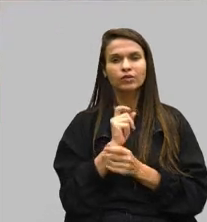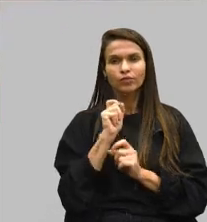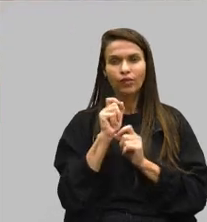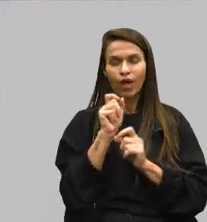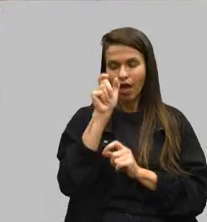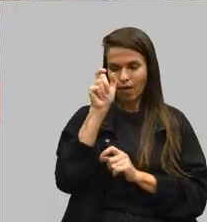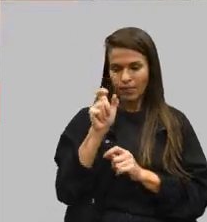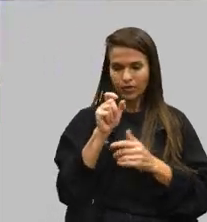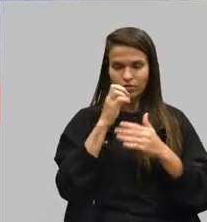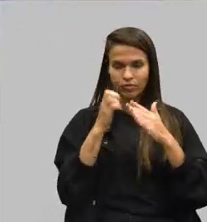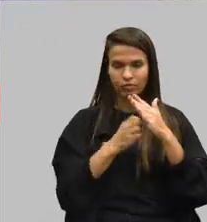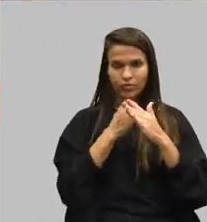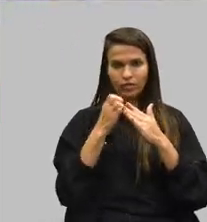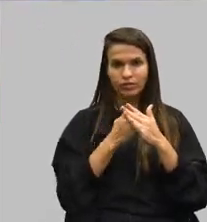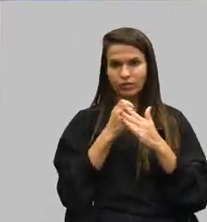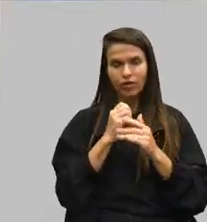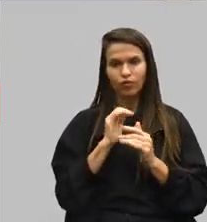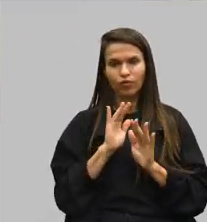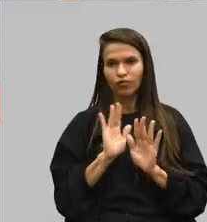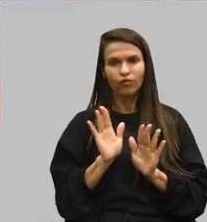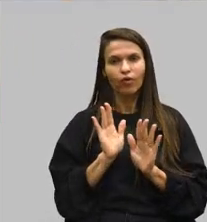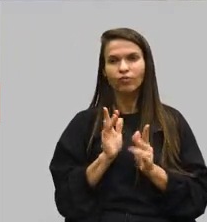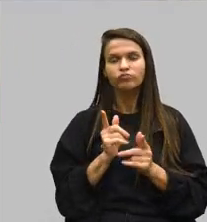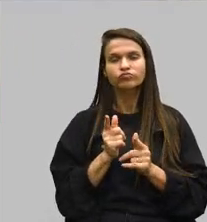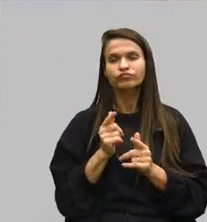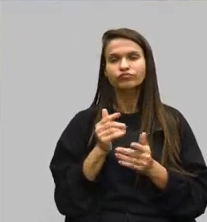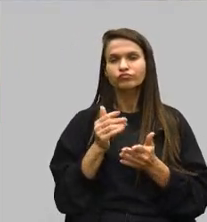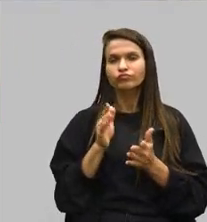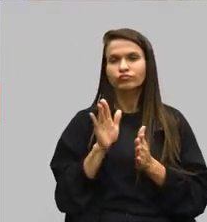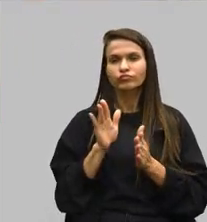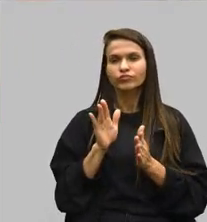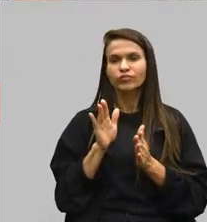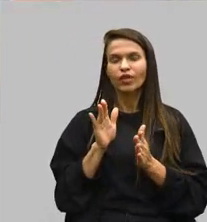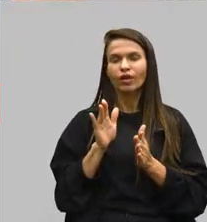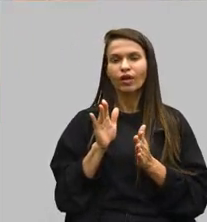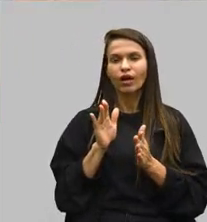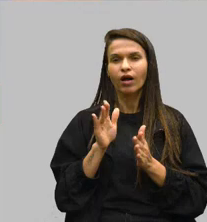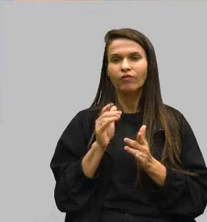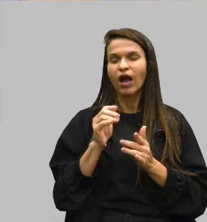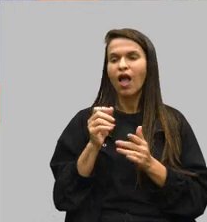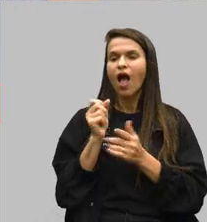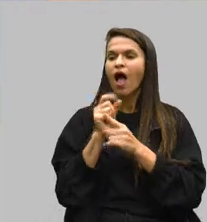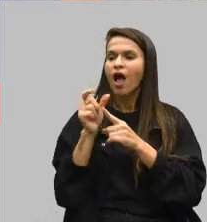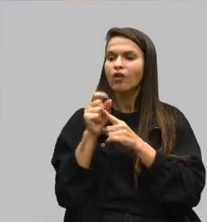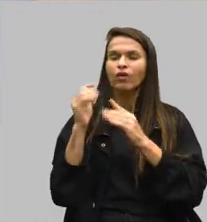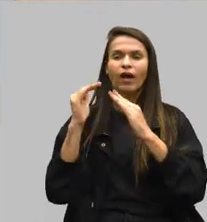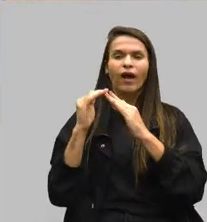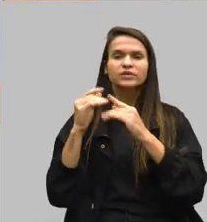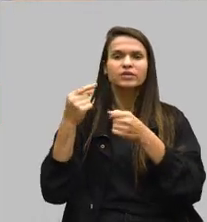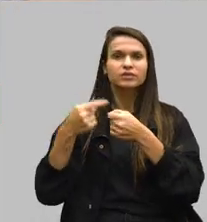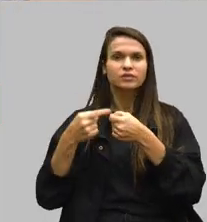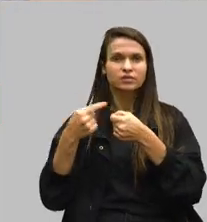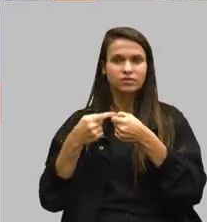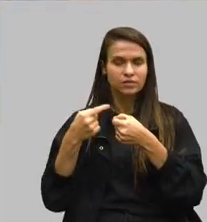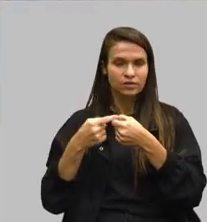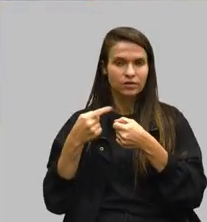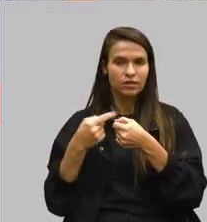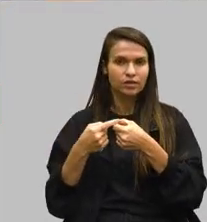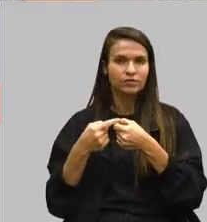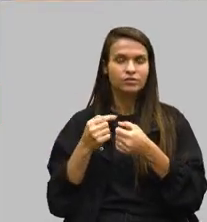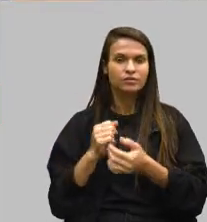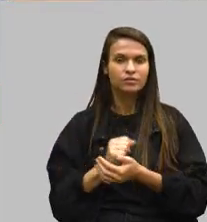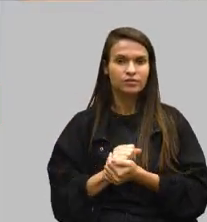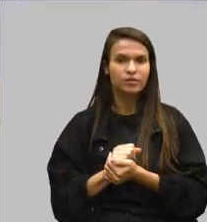o empresário fala, eu não vou dar alojamento, tipo assim, o cara vem, aluga a casa dentro da cidade, a questão é dinheiro, aluga para ele,